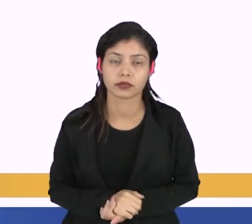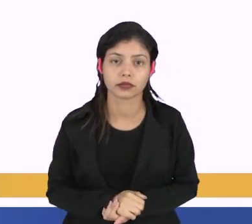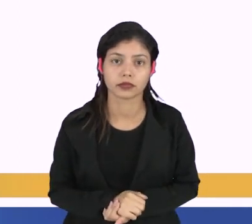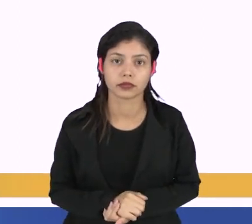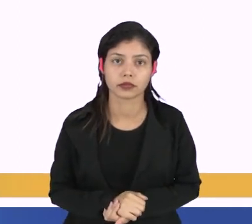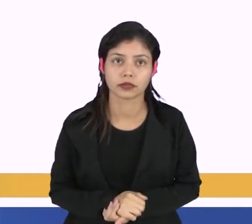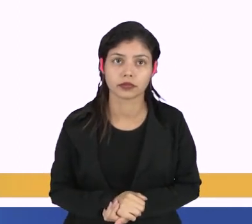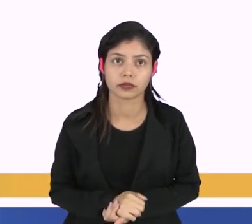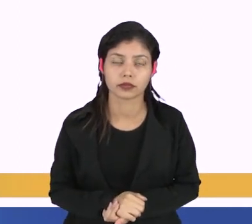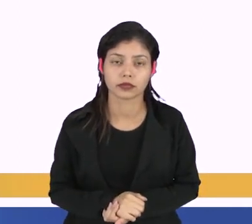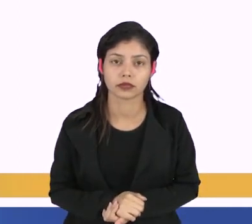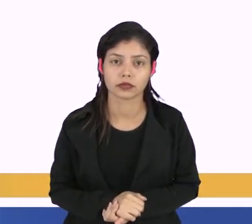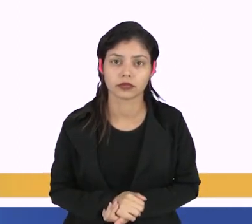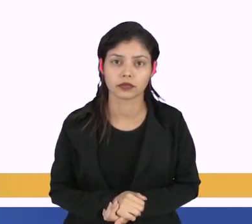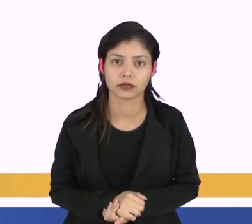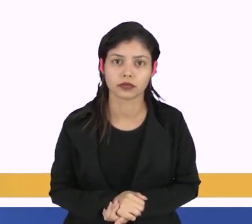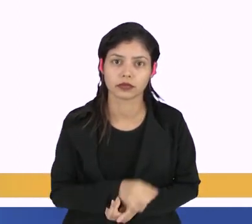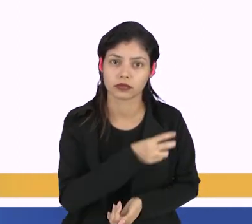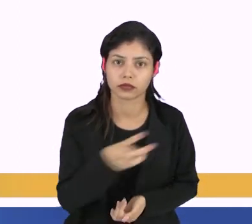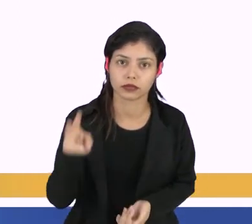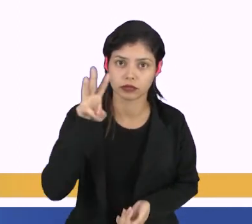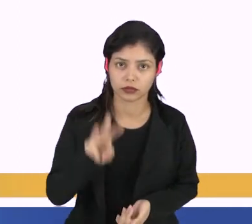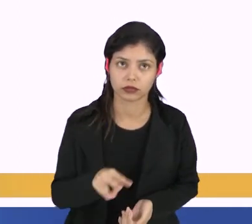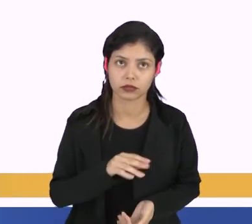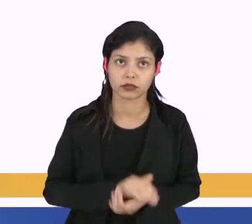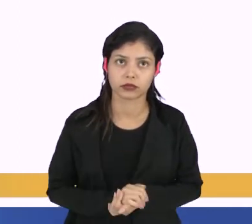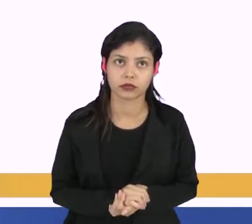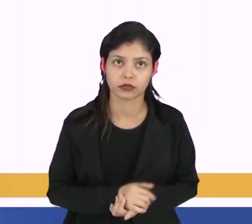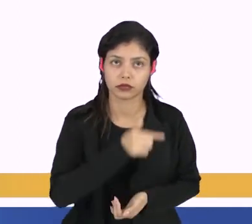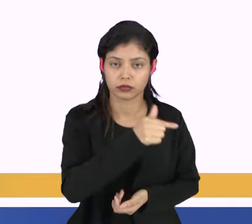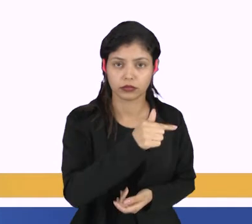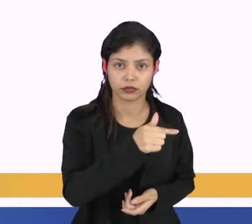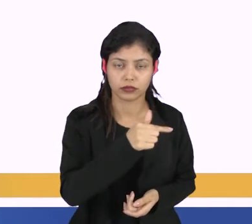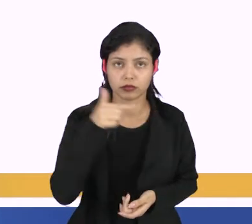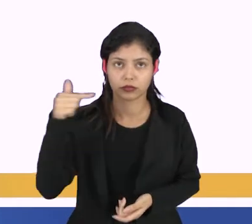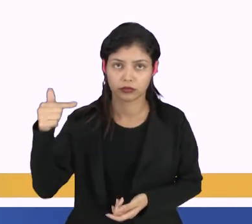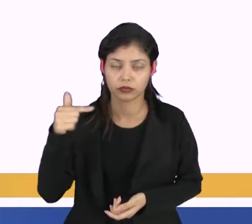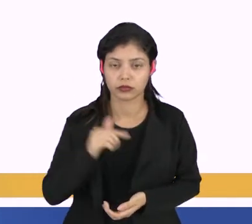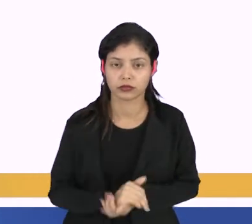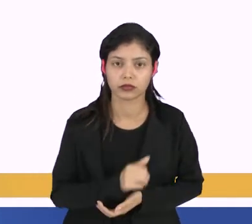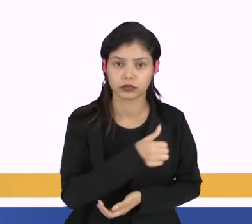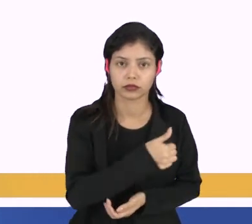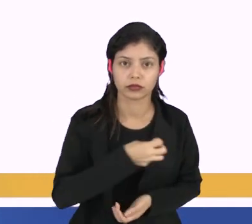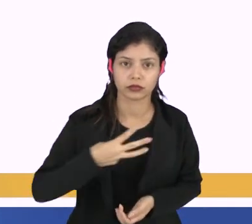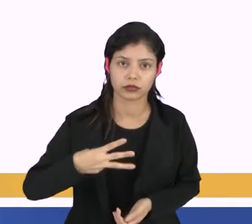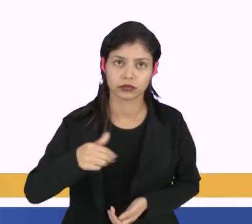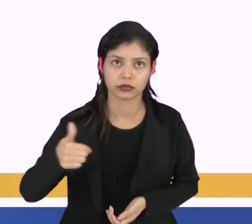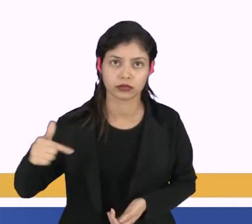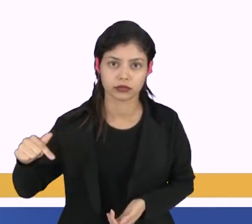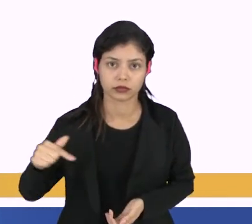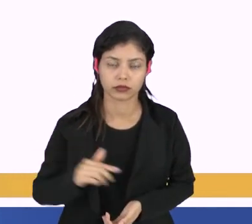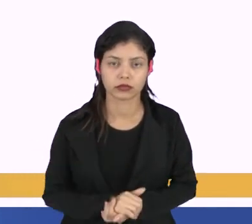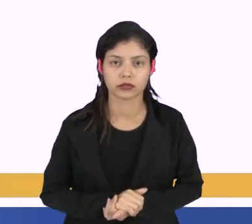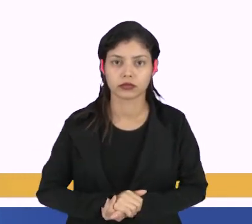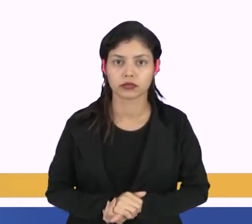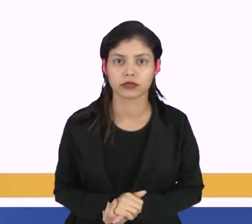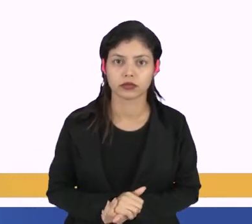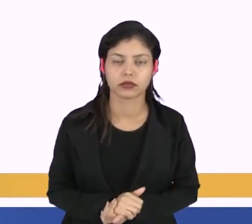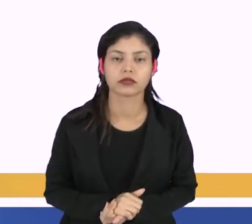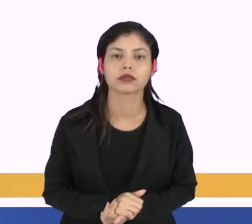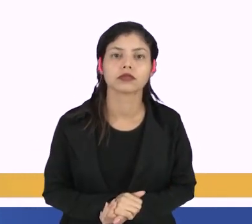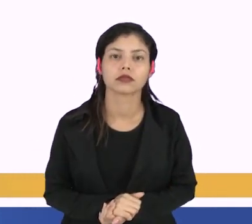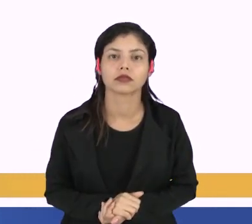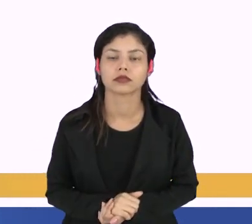nós vamos ter a seguinte matriz. De linha 7 e 7 e na segunda linha 13